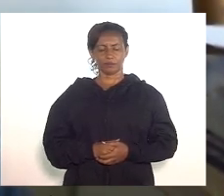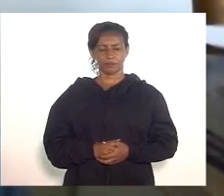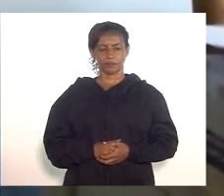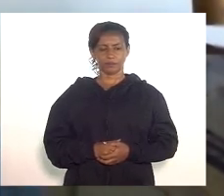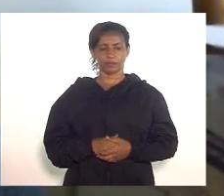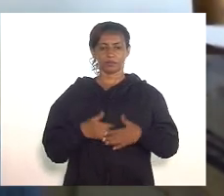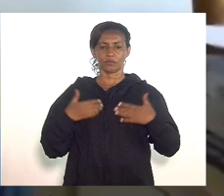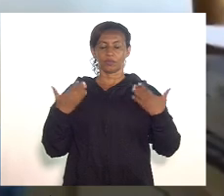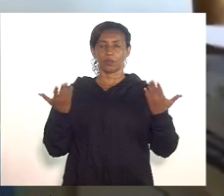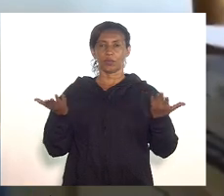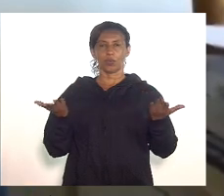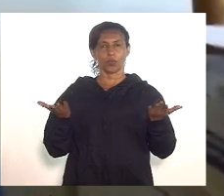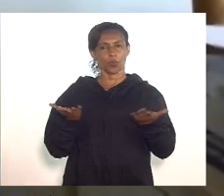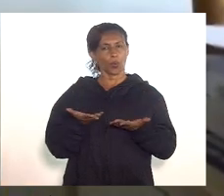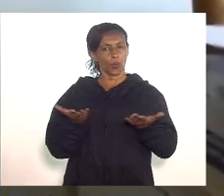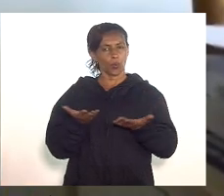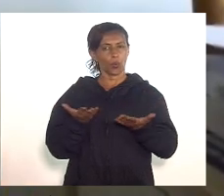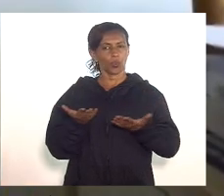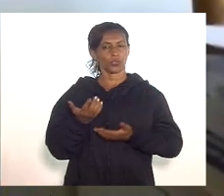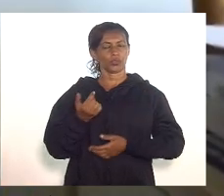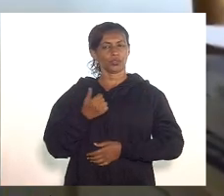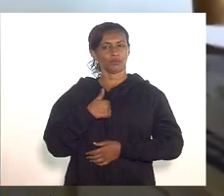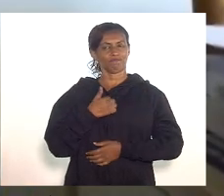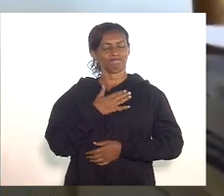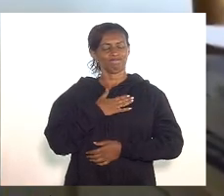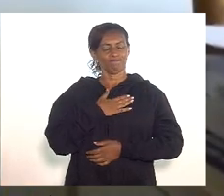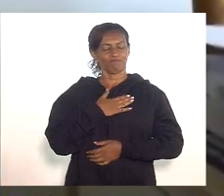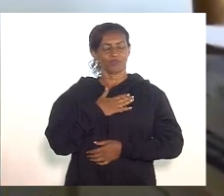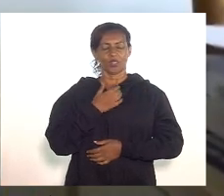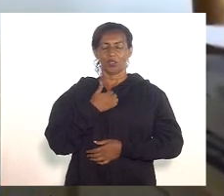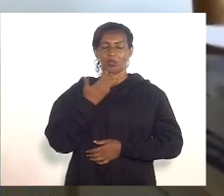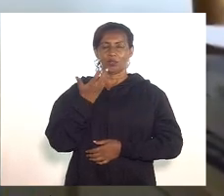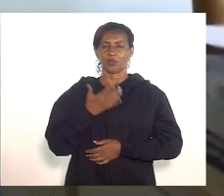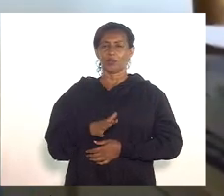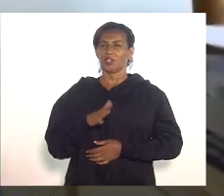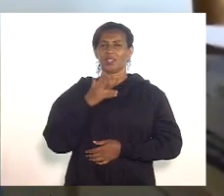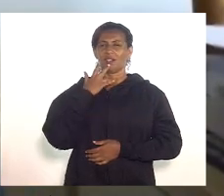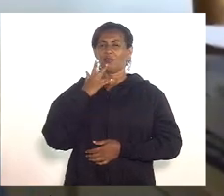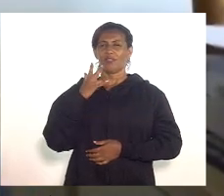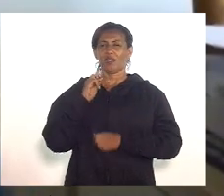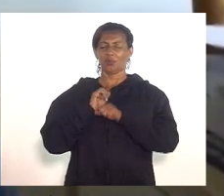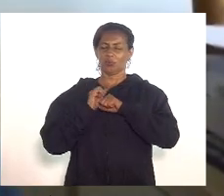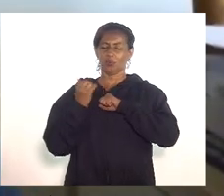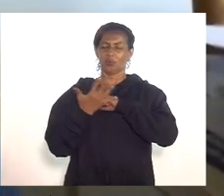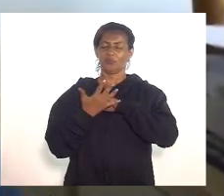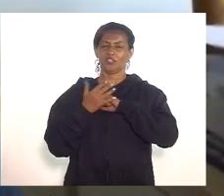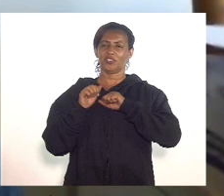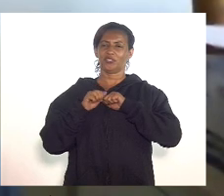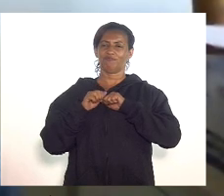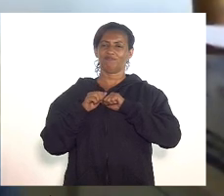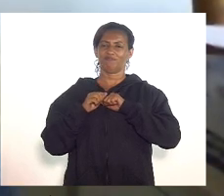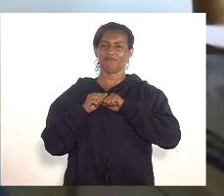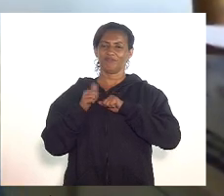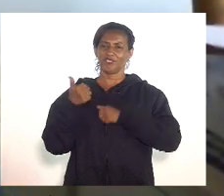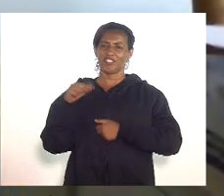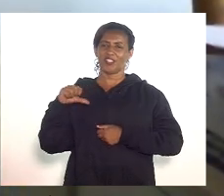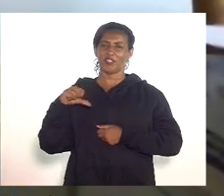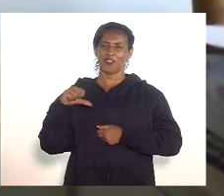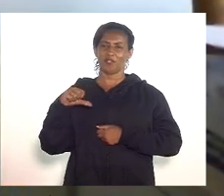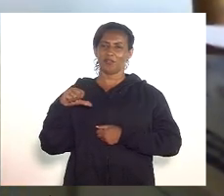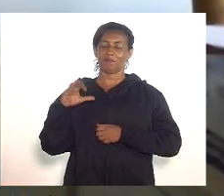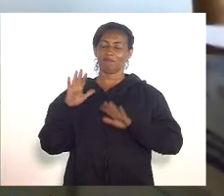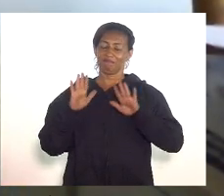gostaria de não falar sobre covid-19 gostaria mas